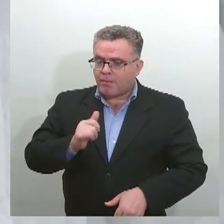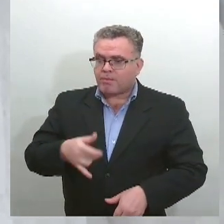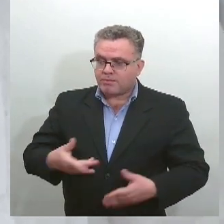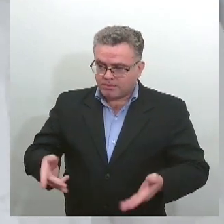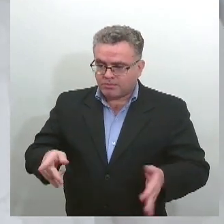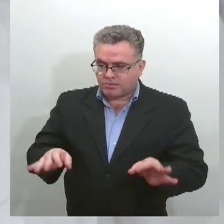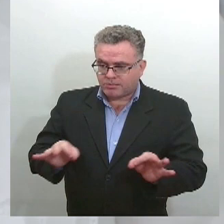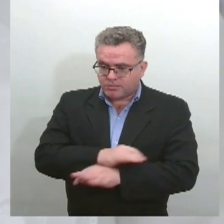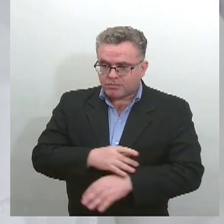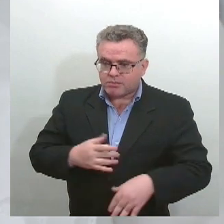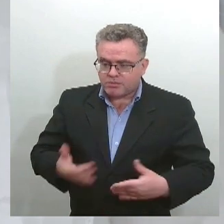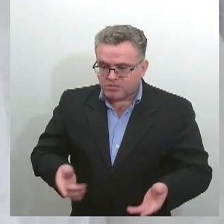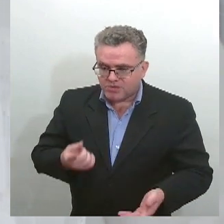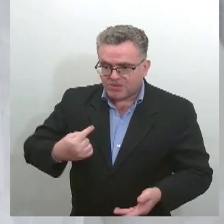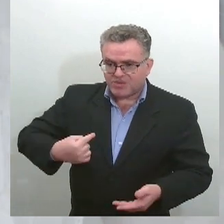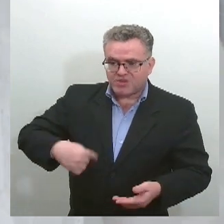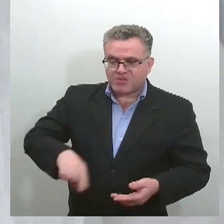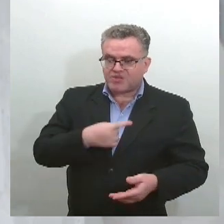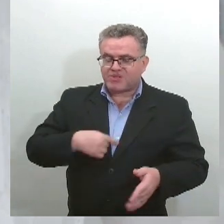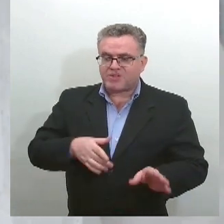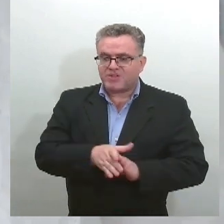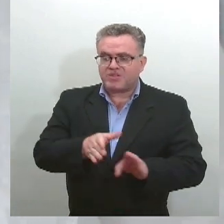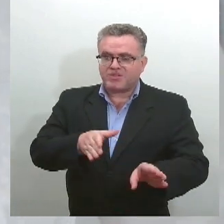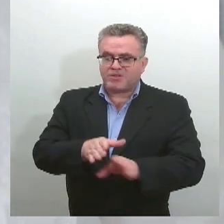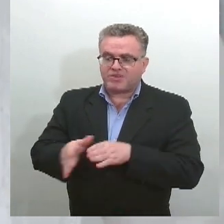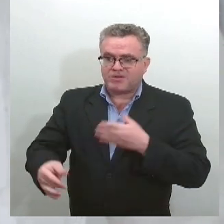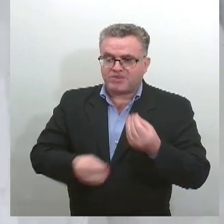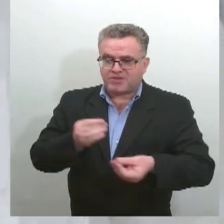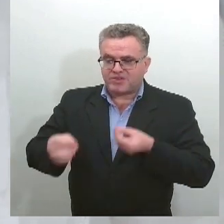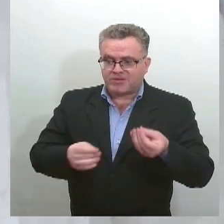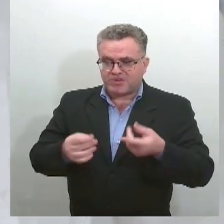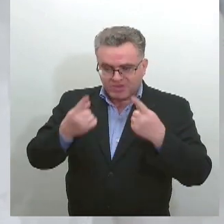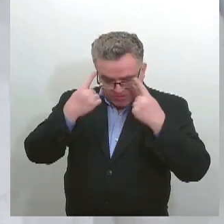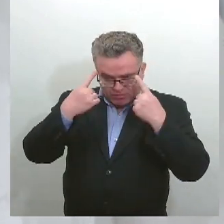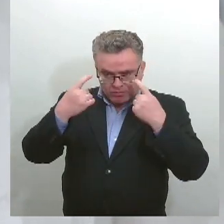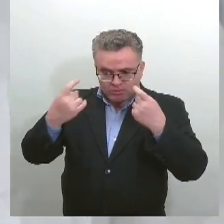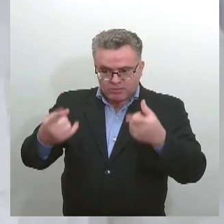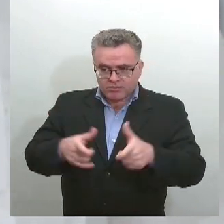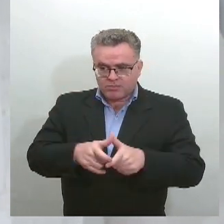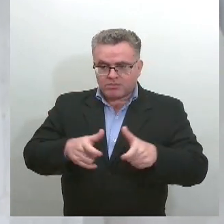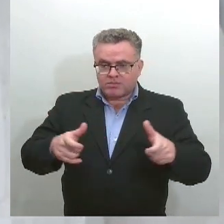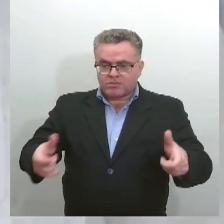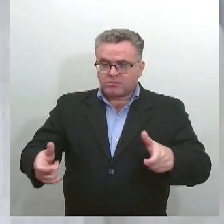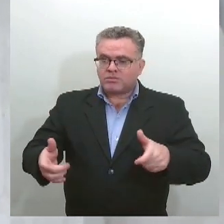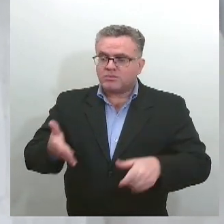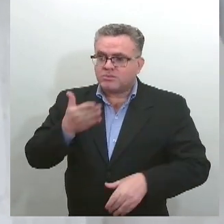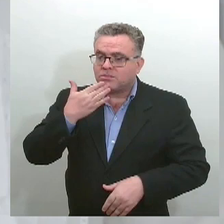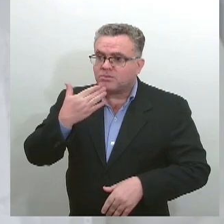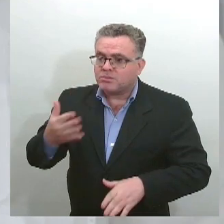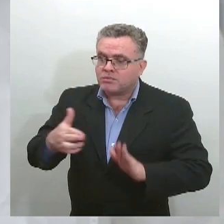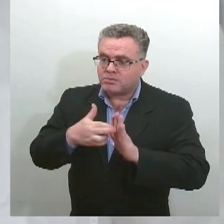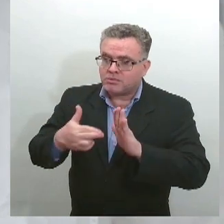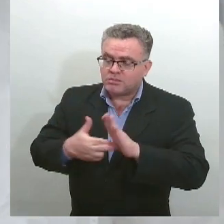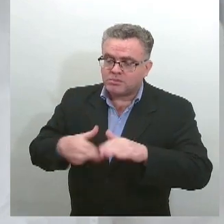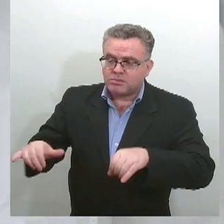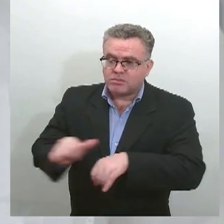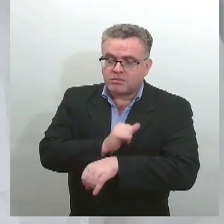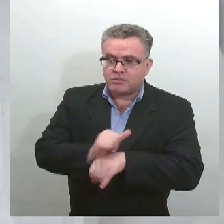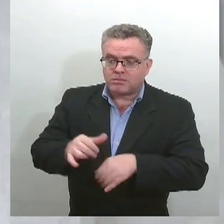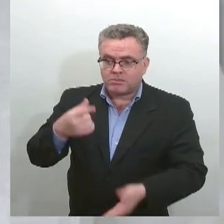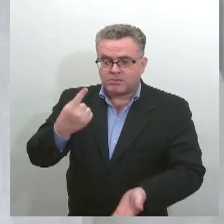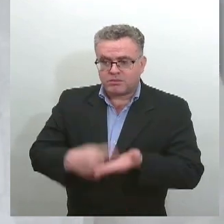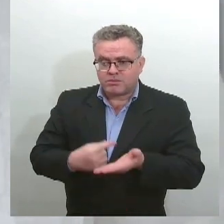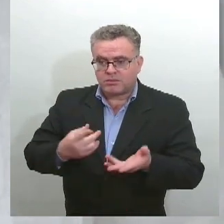que o aumento do número de medidas protetivas hoje tem aumentado bastante, porque a mulher passou